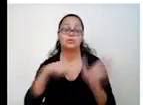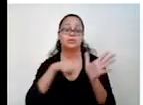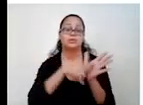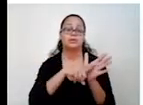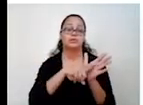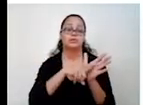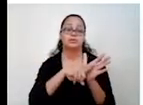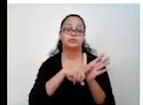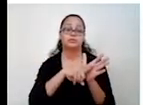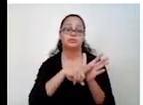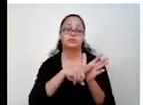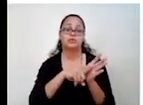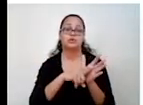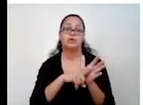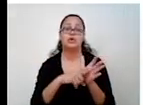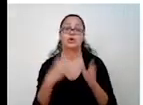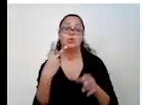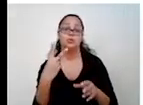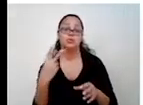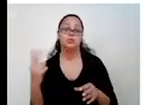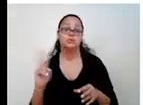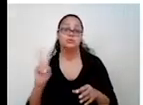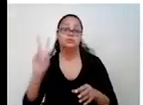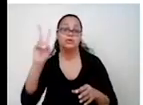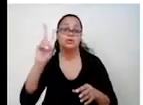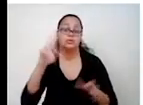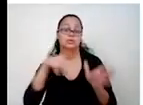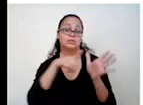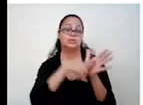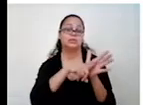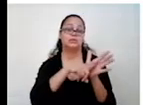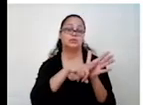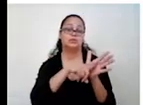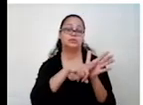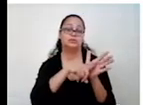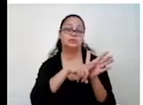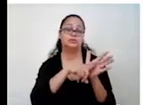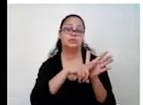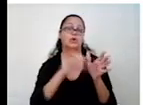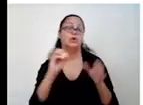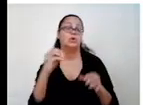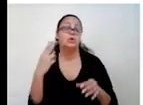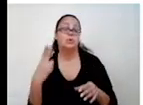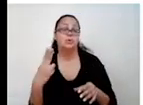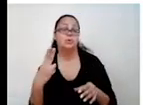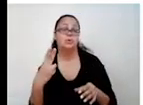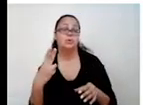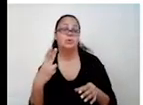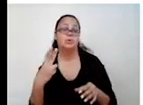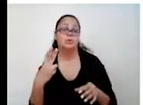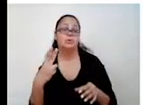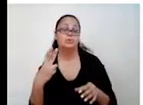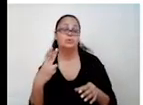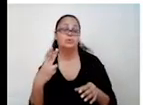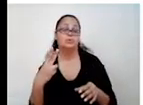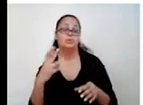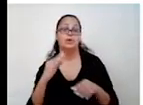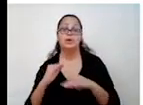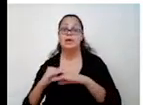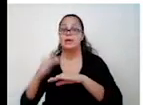Ou os dois números são negativos. São duas dívidas. Ou a dívida é maior do que o pago.